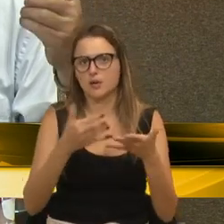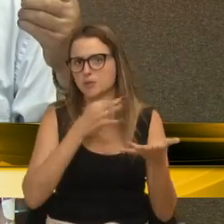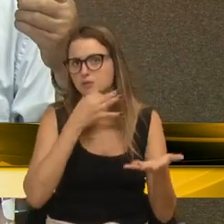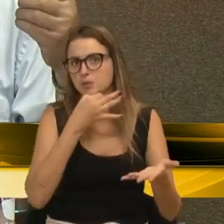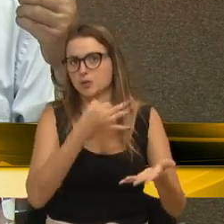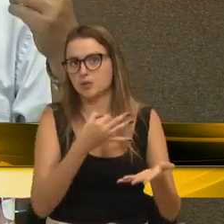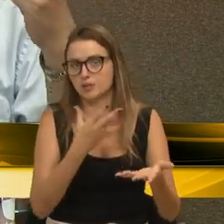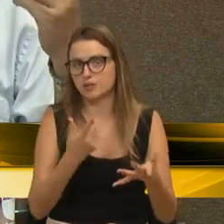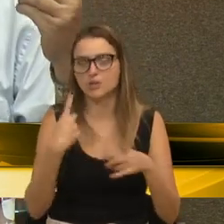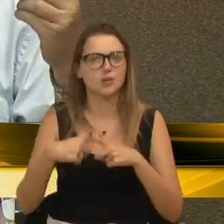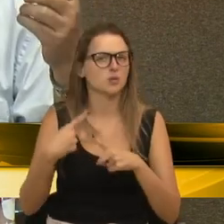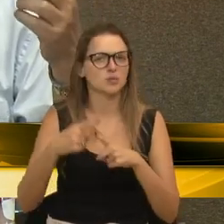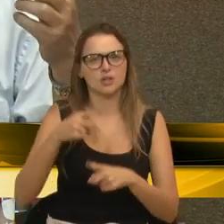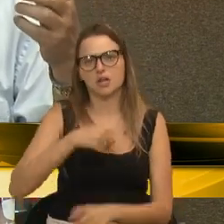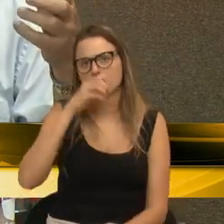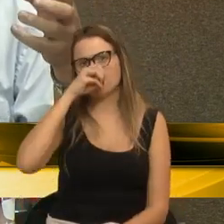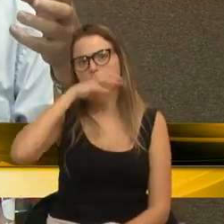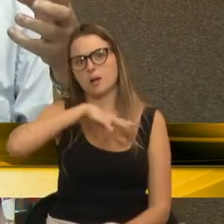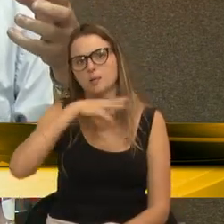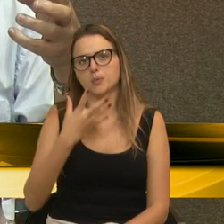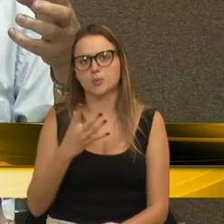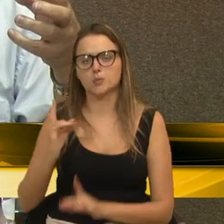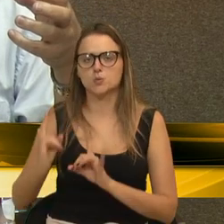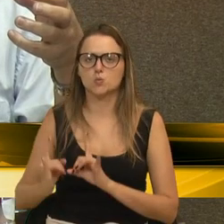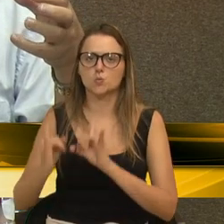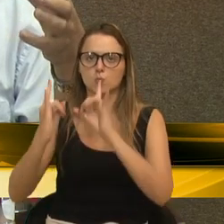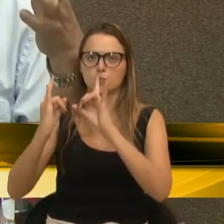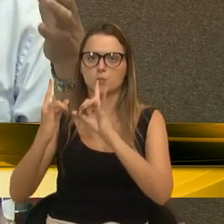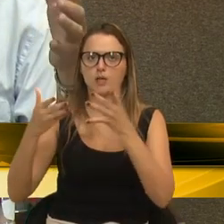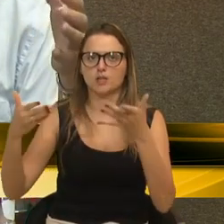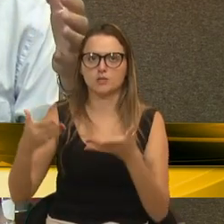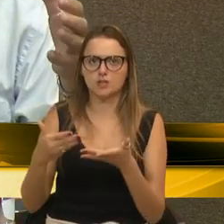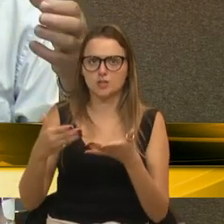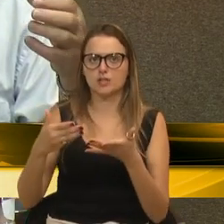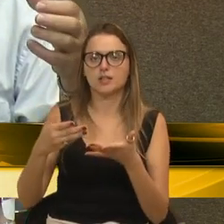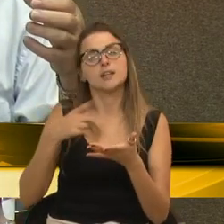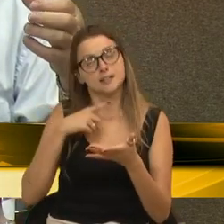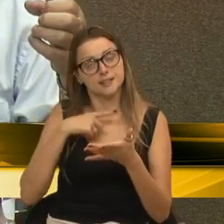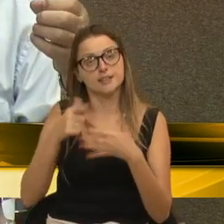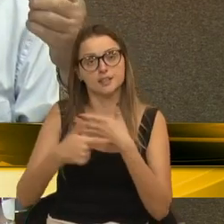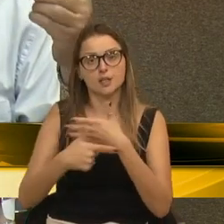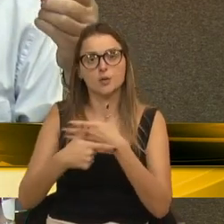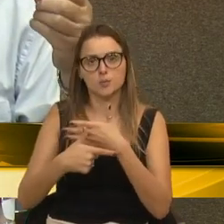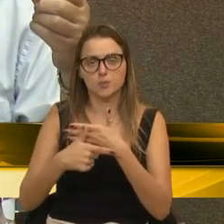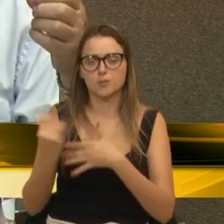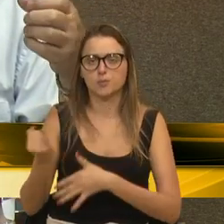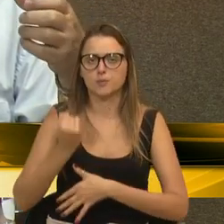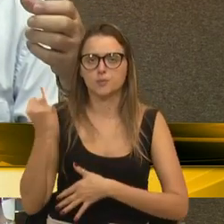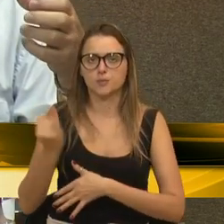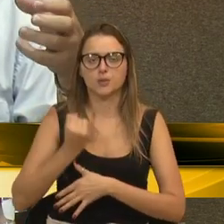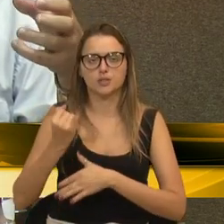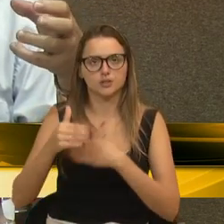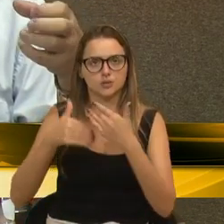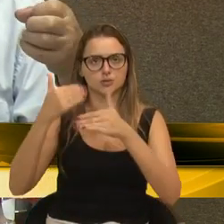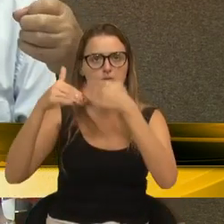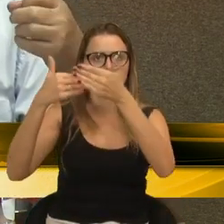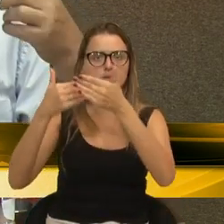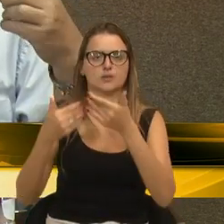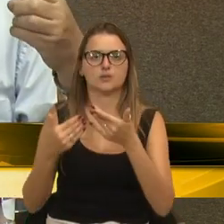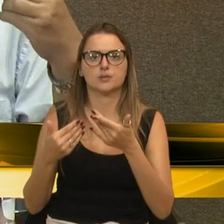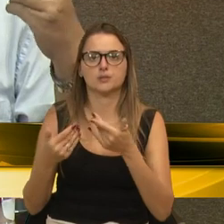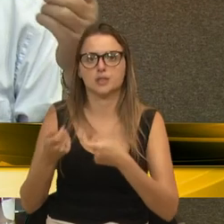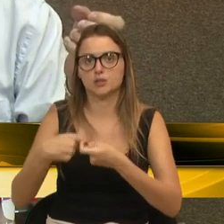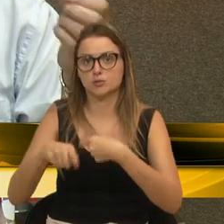porque é um absurdo um prédio que joga um papel tão importante do ponto de vista do desenvolvimento econômico da cidade.